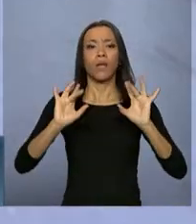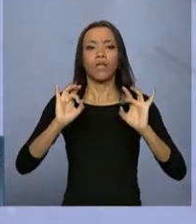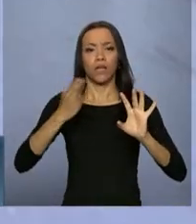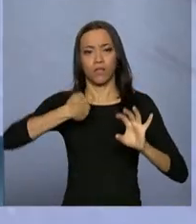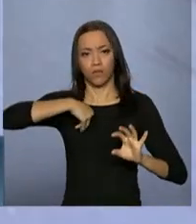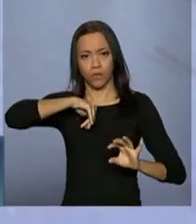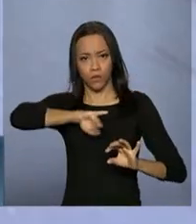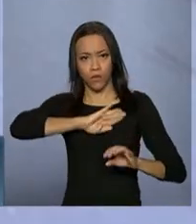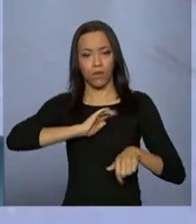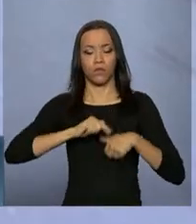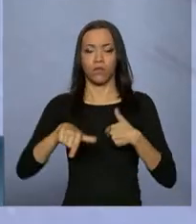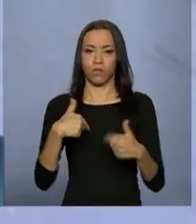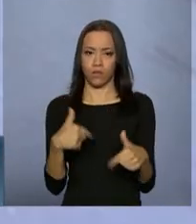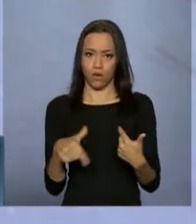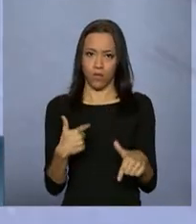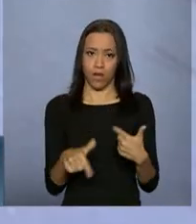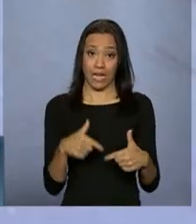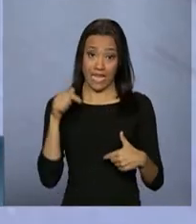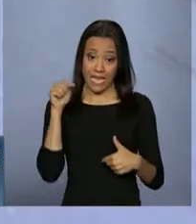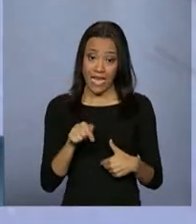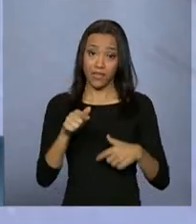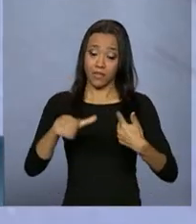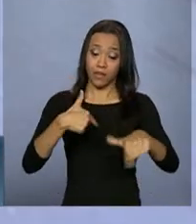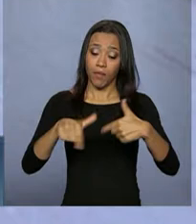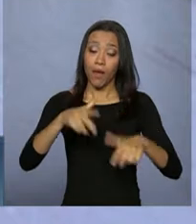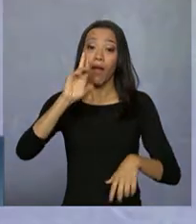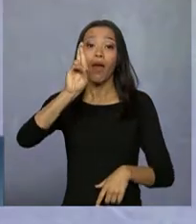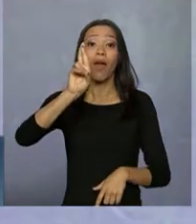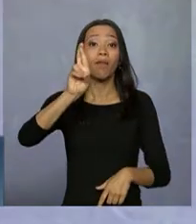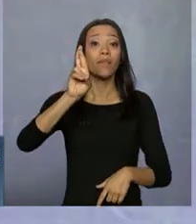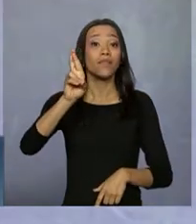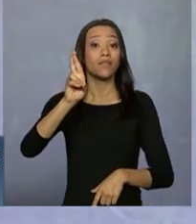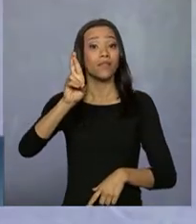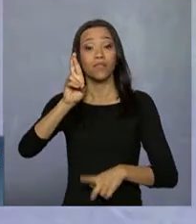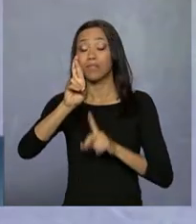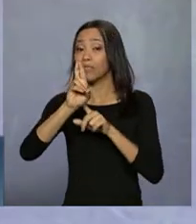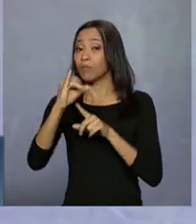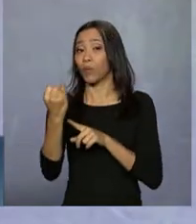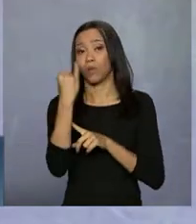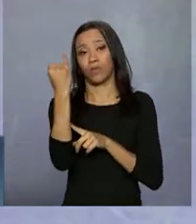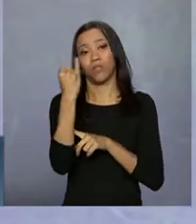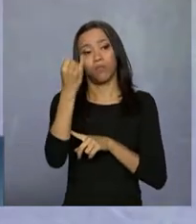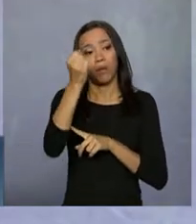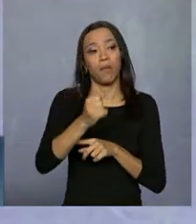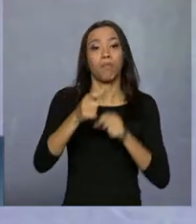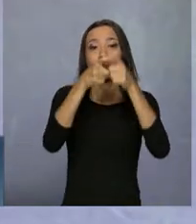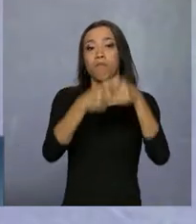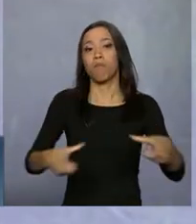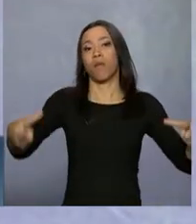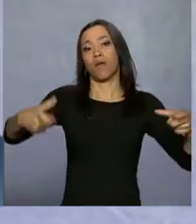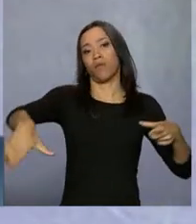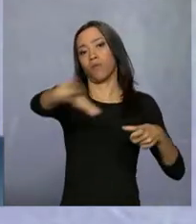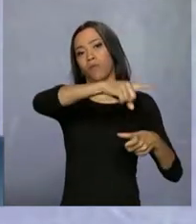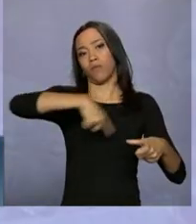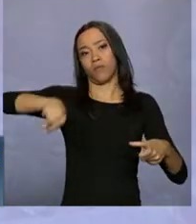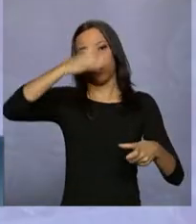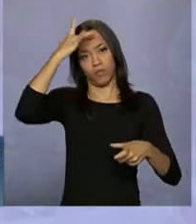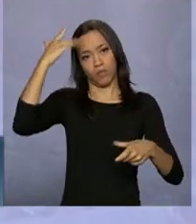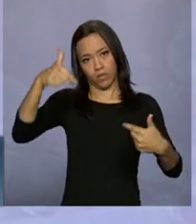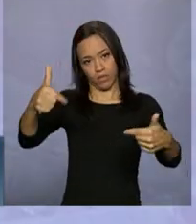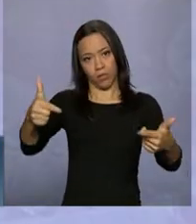trabalho e o que esse trabalho representa para a coletividade dos trabalhadores e para a sociedade brasileira. Queria, então,